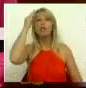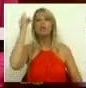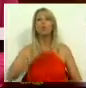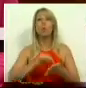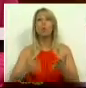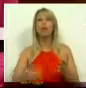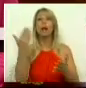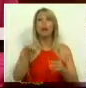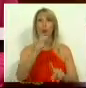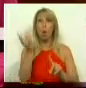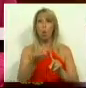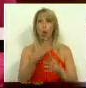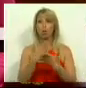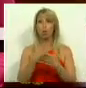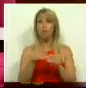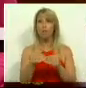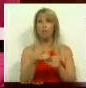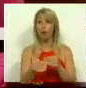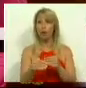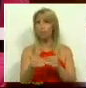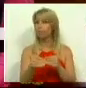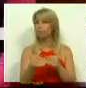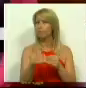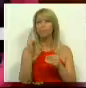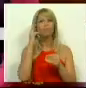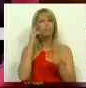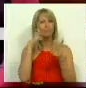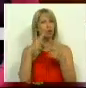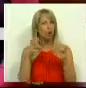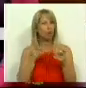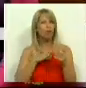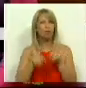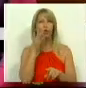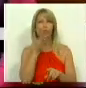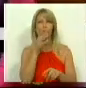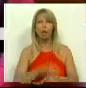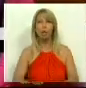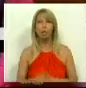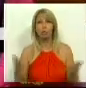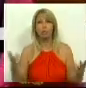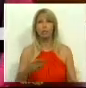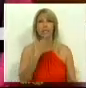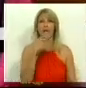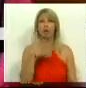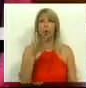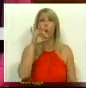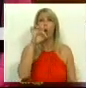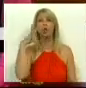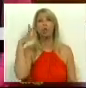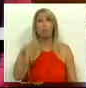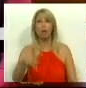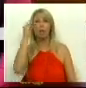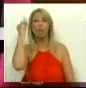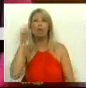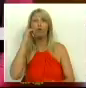no próximo ano letivo. Adivinha-se, Srs. Deputados? Tantos professores, sete a oito mil com horário zero do quadro, com